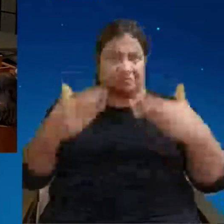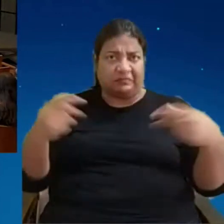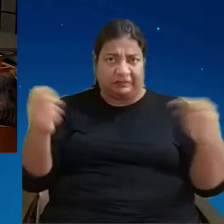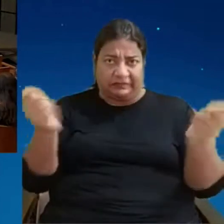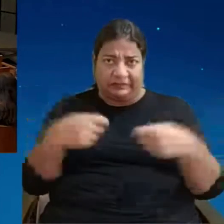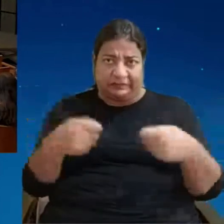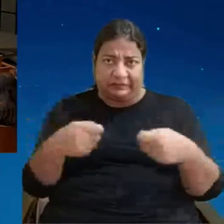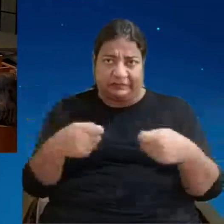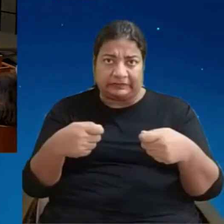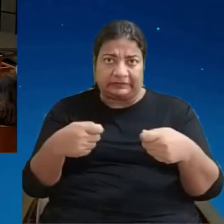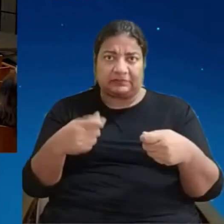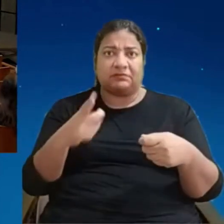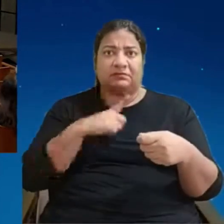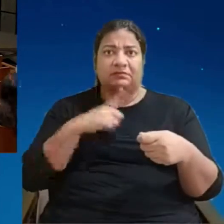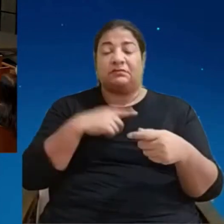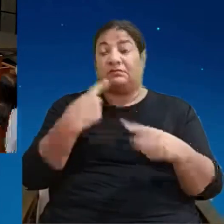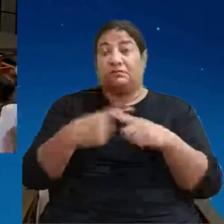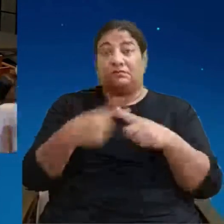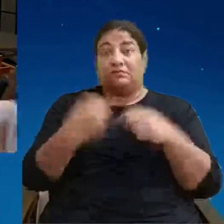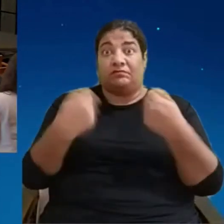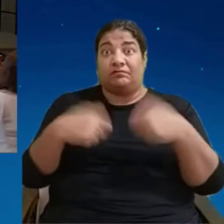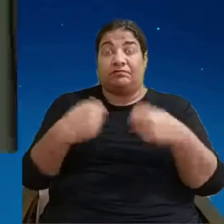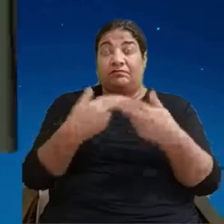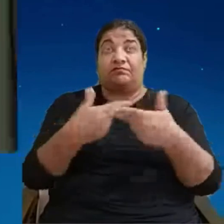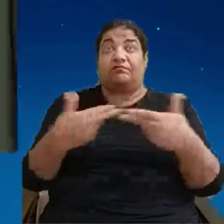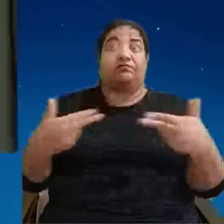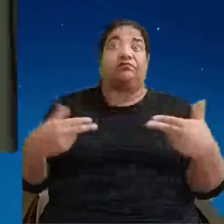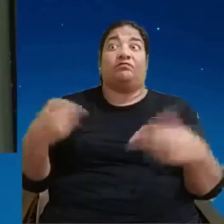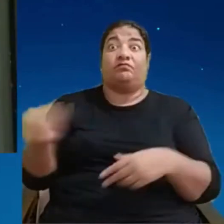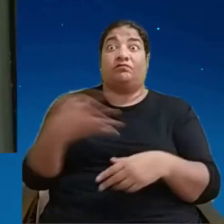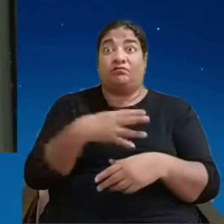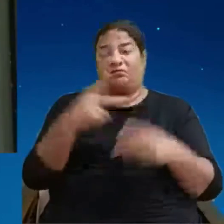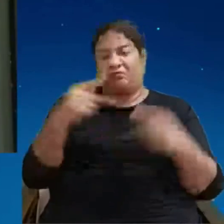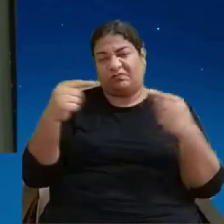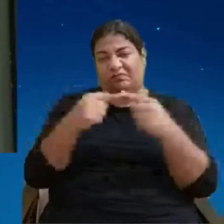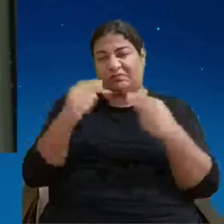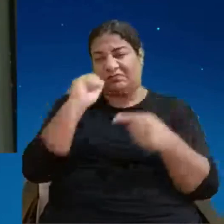combustível azul que está chegando aí eu vou dizer o combustível é púrpura